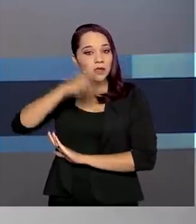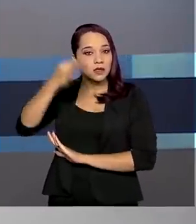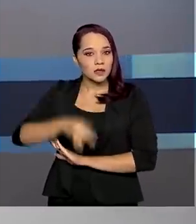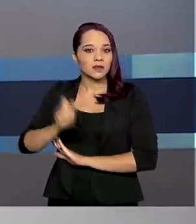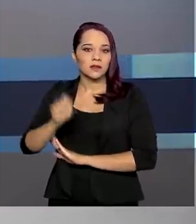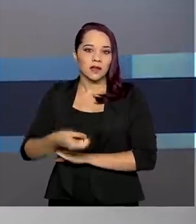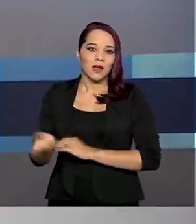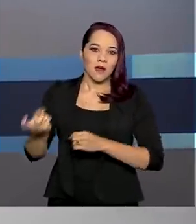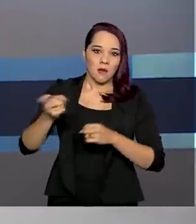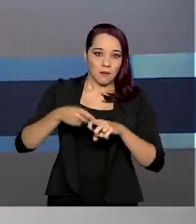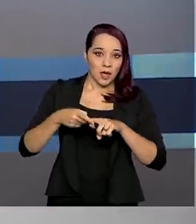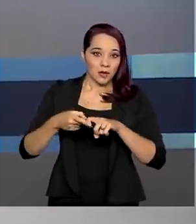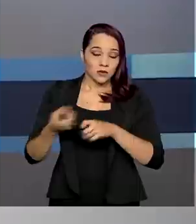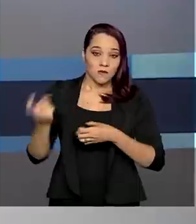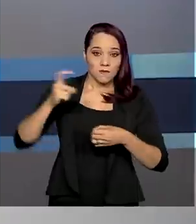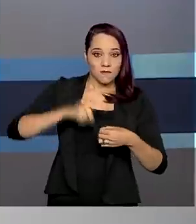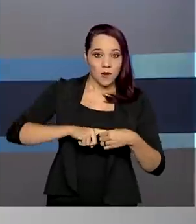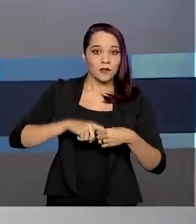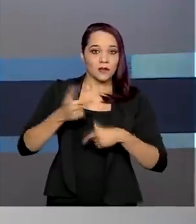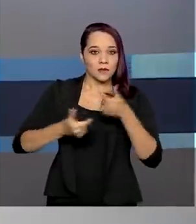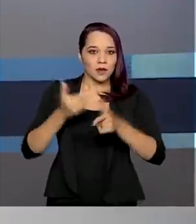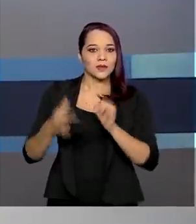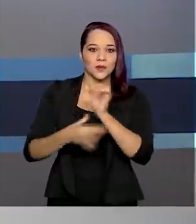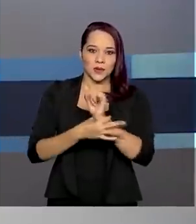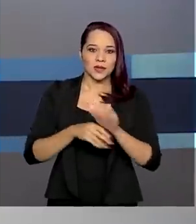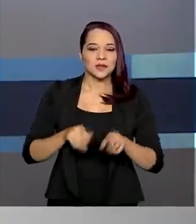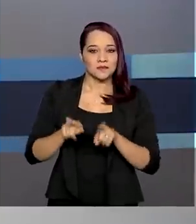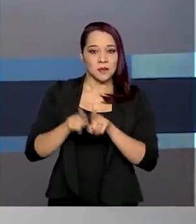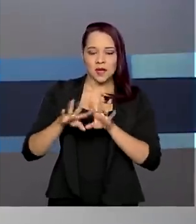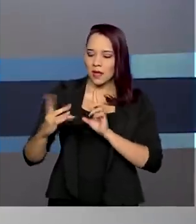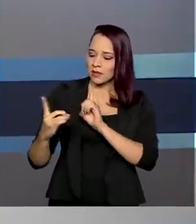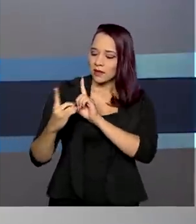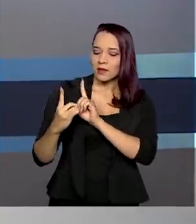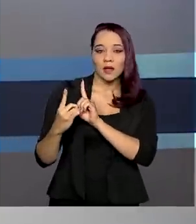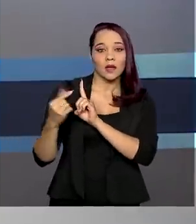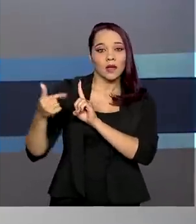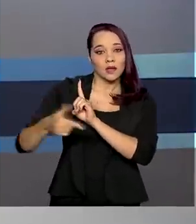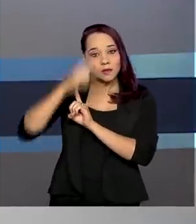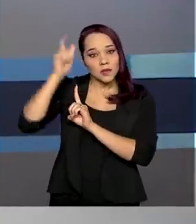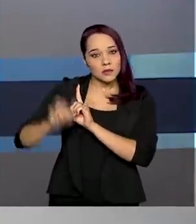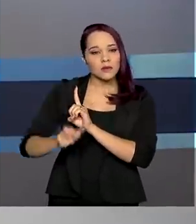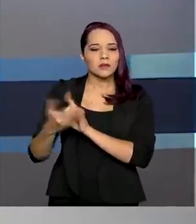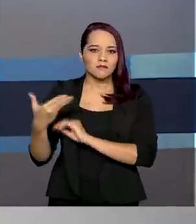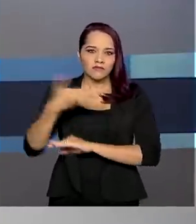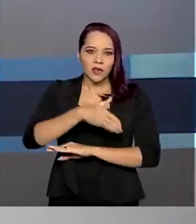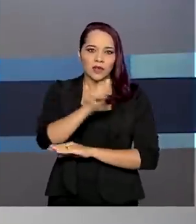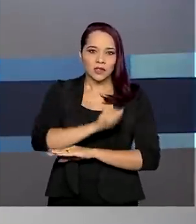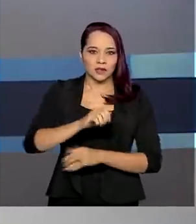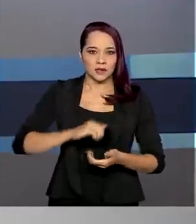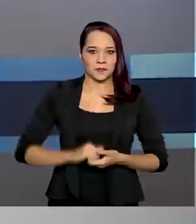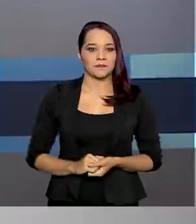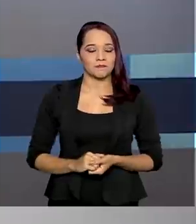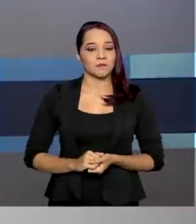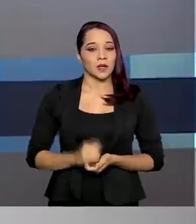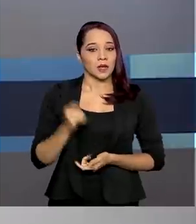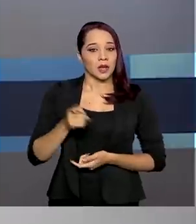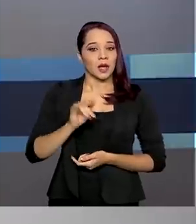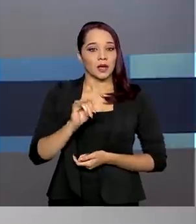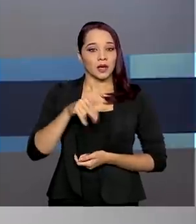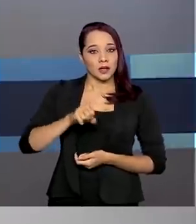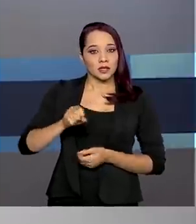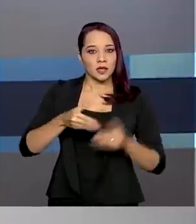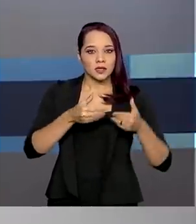retorno dos médicos peritos. E assim, atender os trabalhadores que buscam o serviço. As agências do INSS